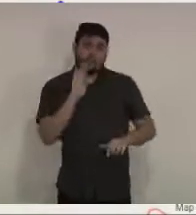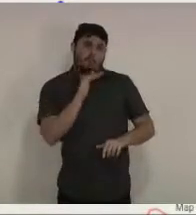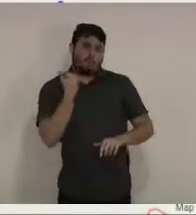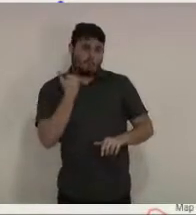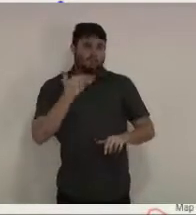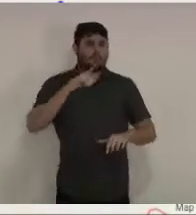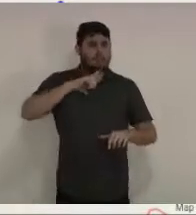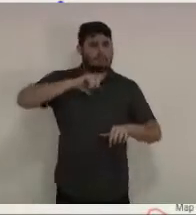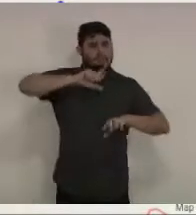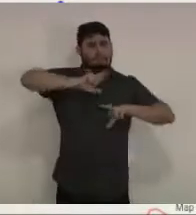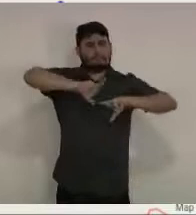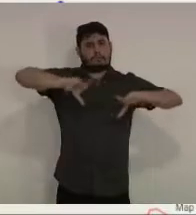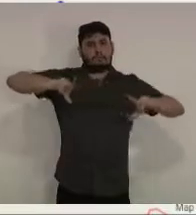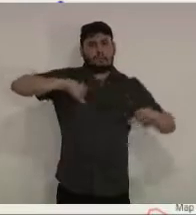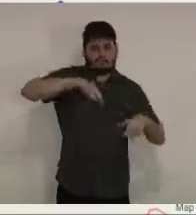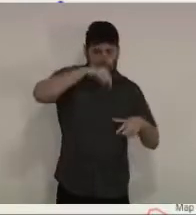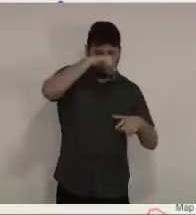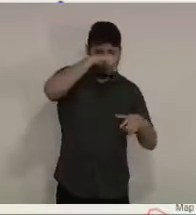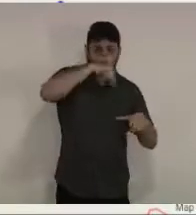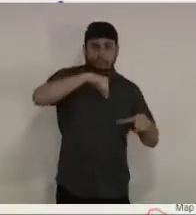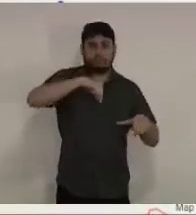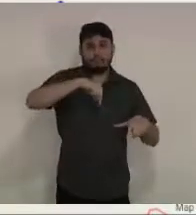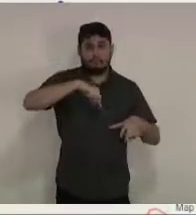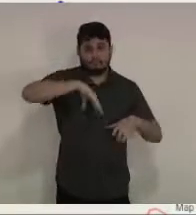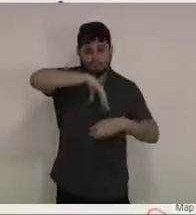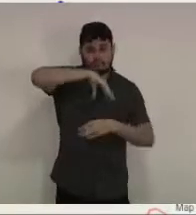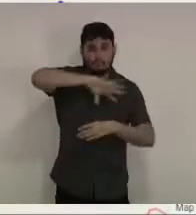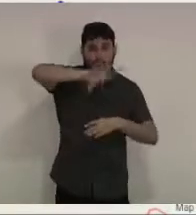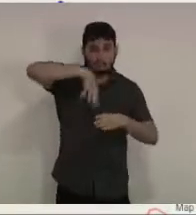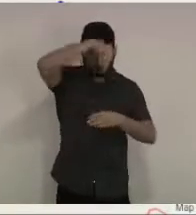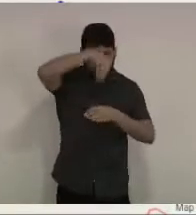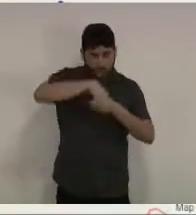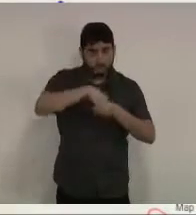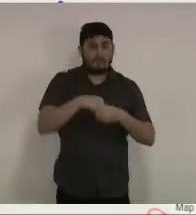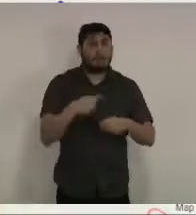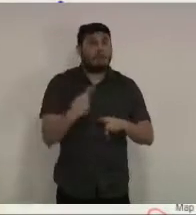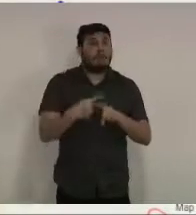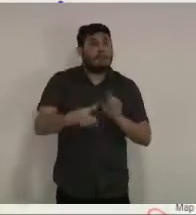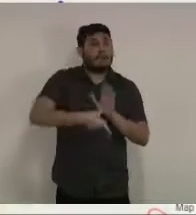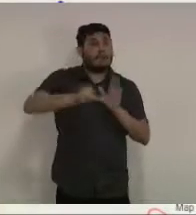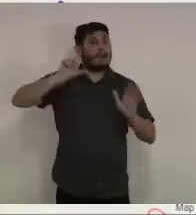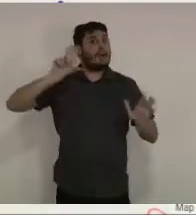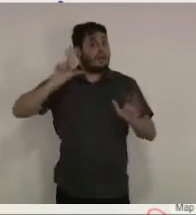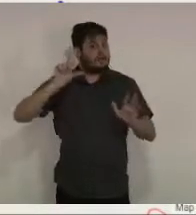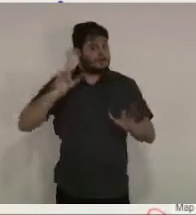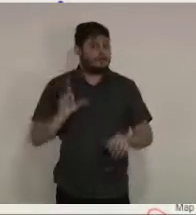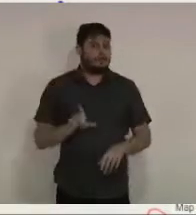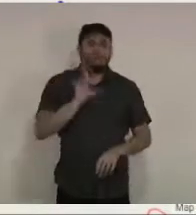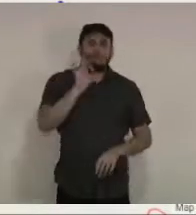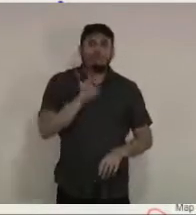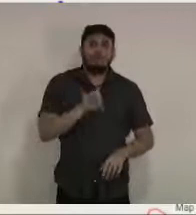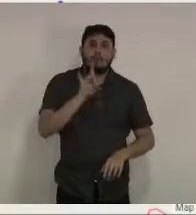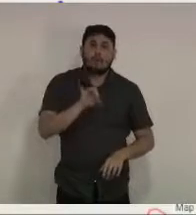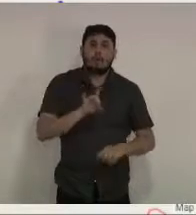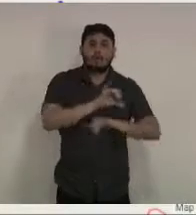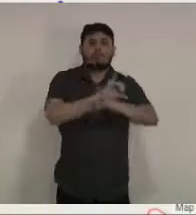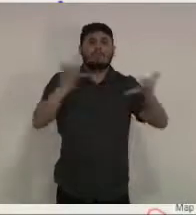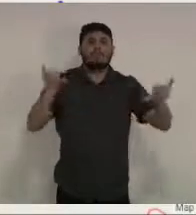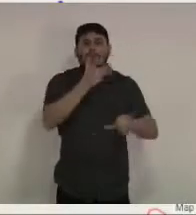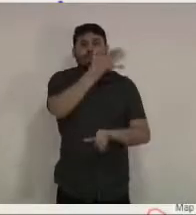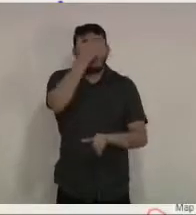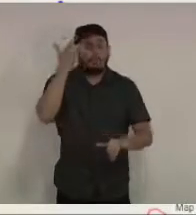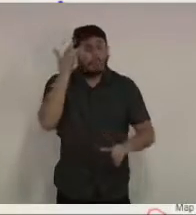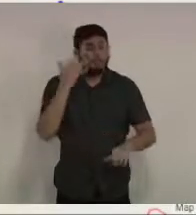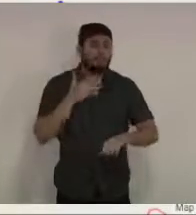eram considerados casos suspeitos aqueles casos mais graves, e só eram notificados os casos mais graves. E, consequentemente, também